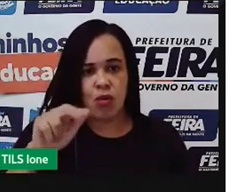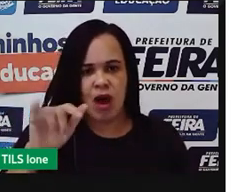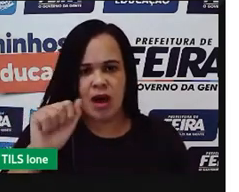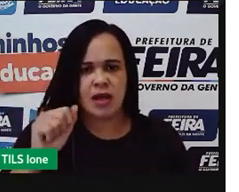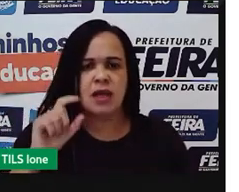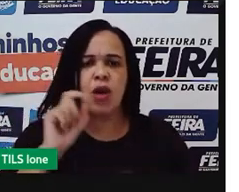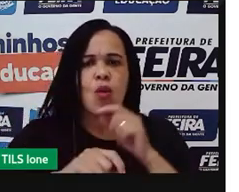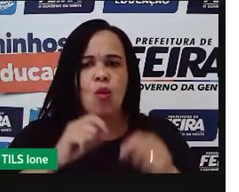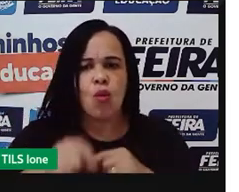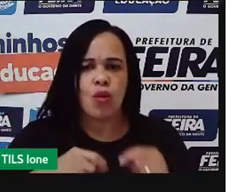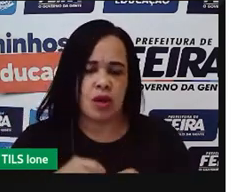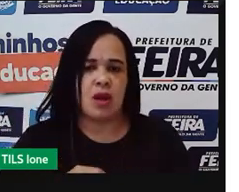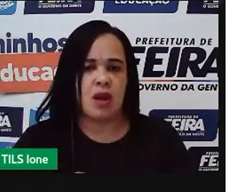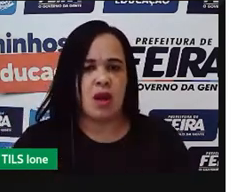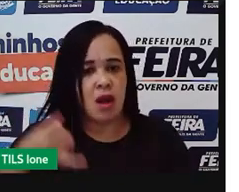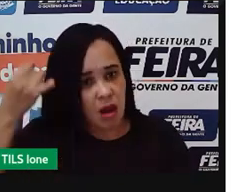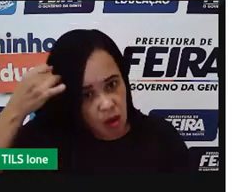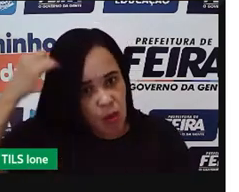né, o boi,